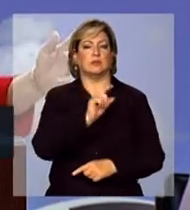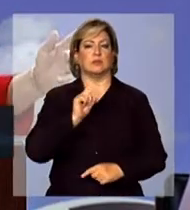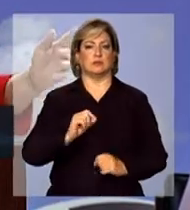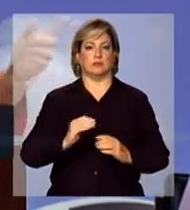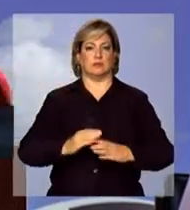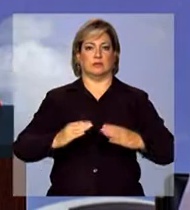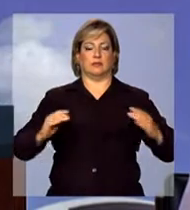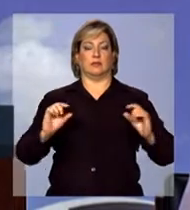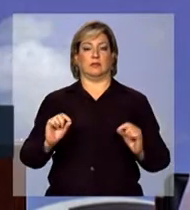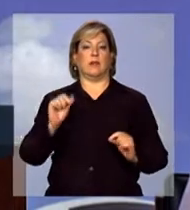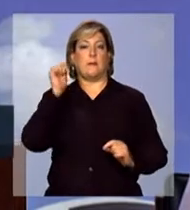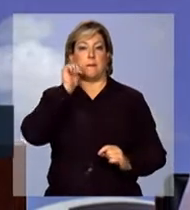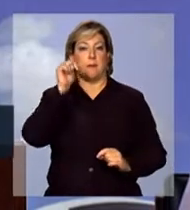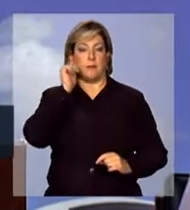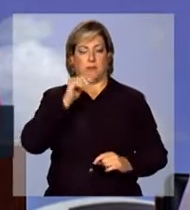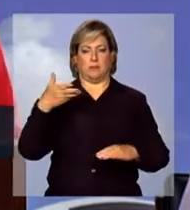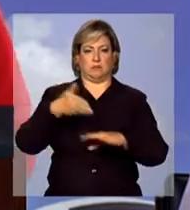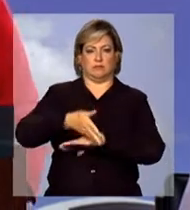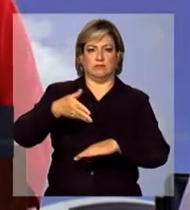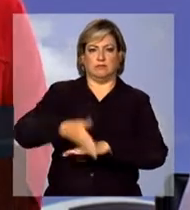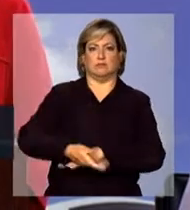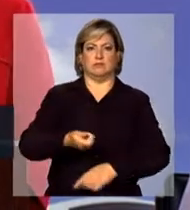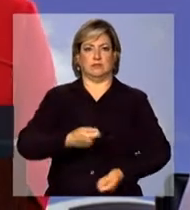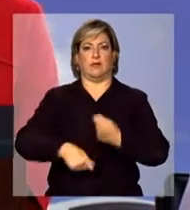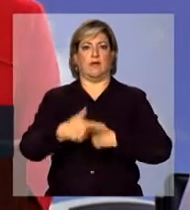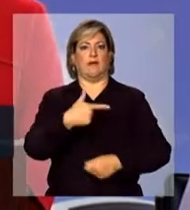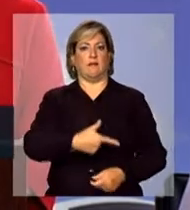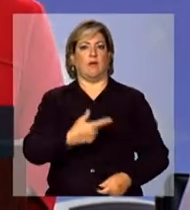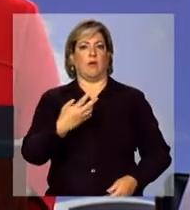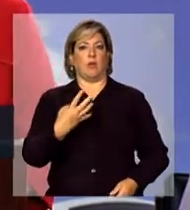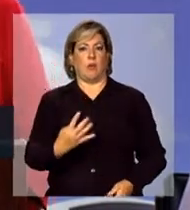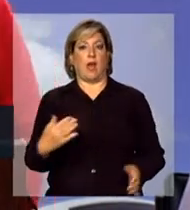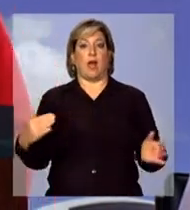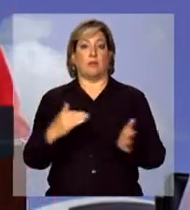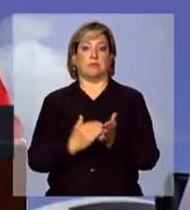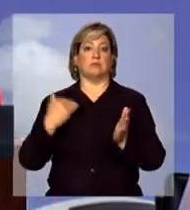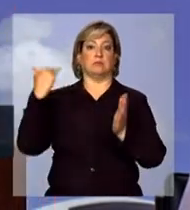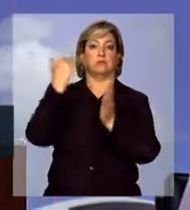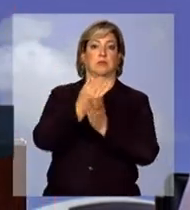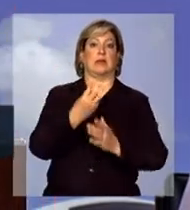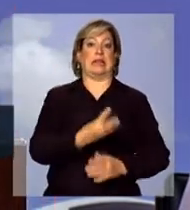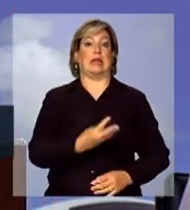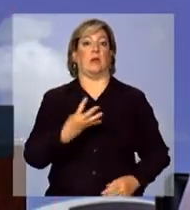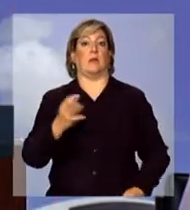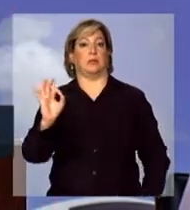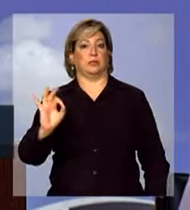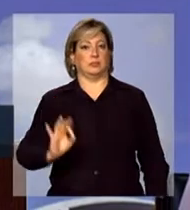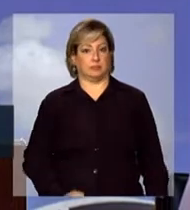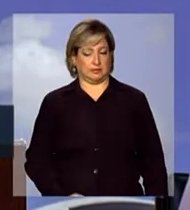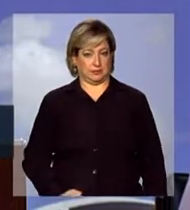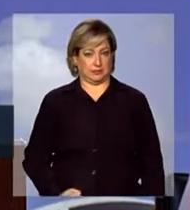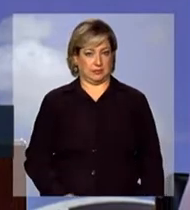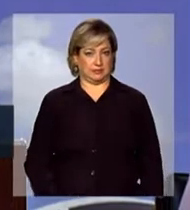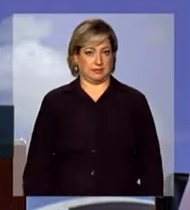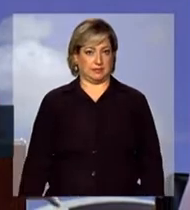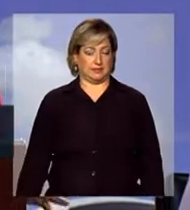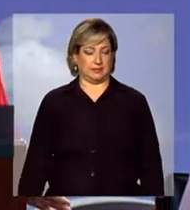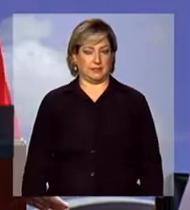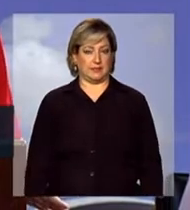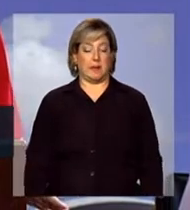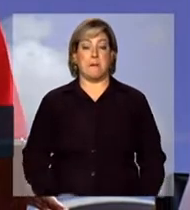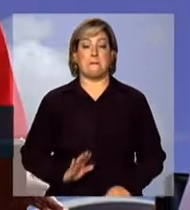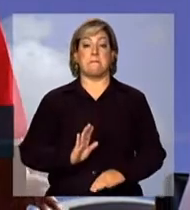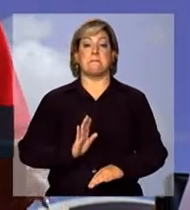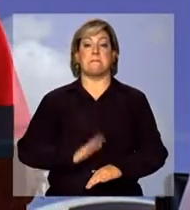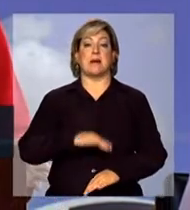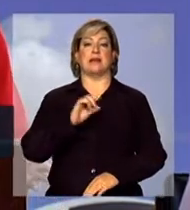participação das mulheres nos últimos tempos de 24 para 34%. Mais de